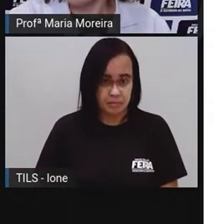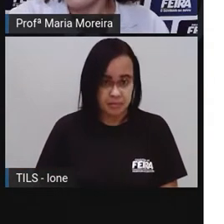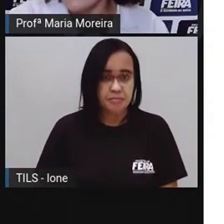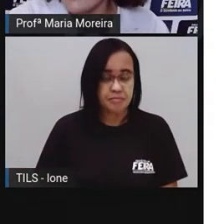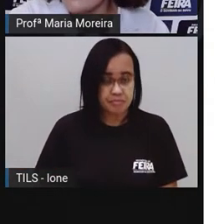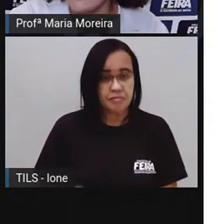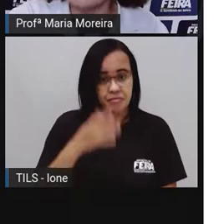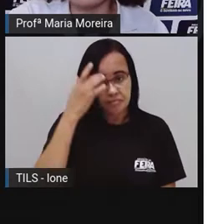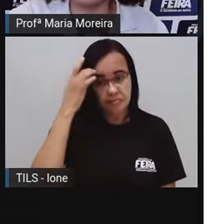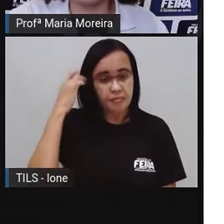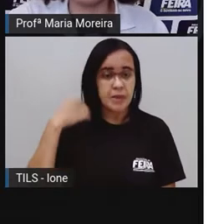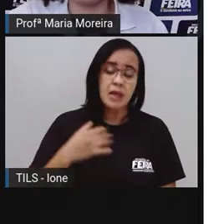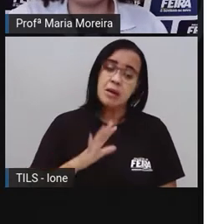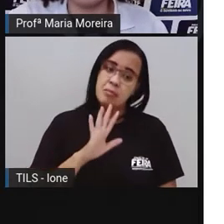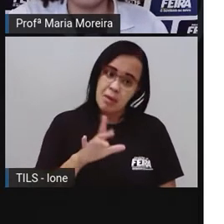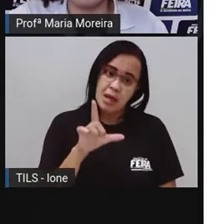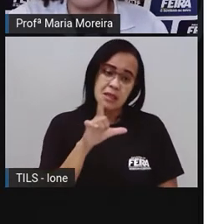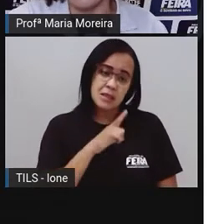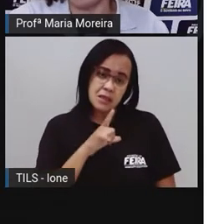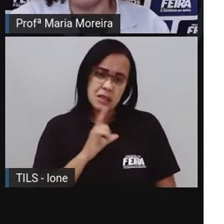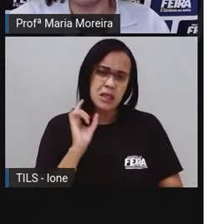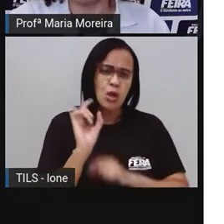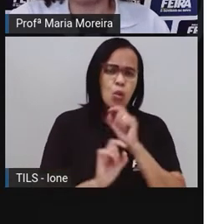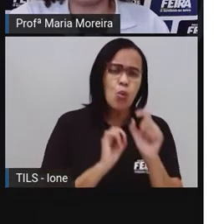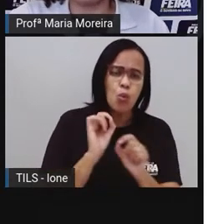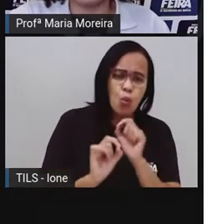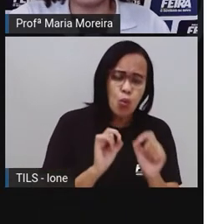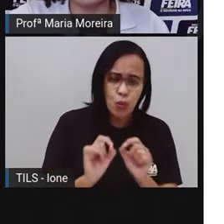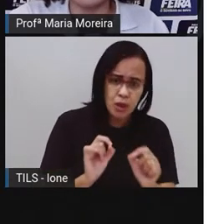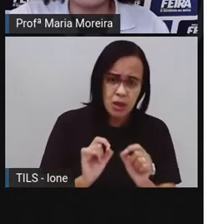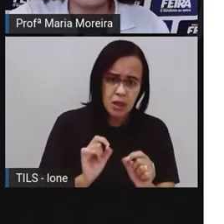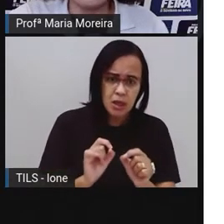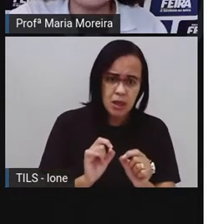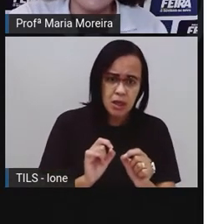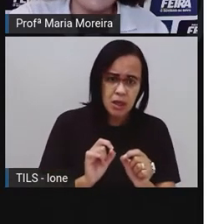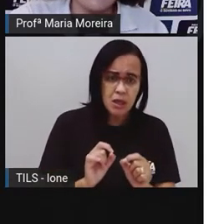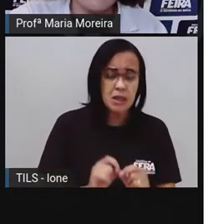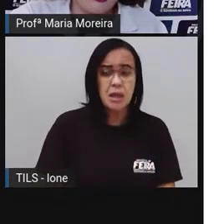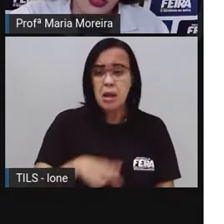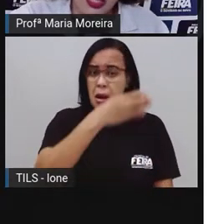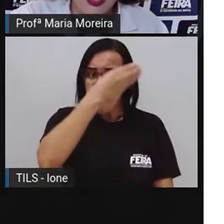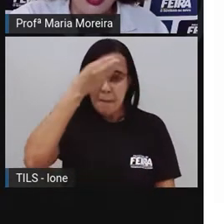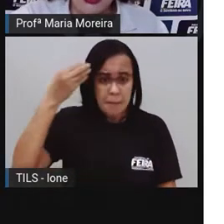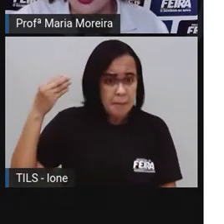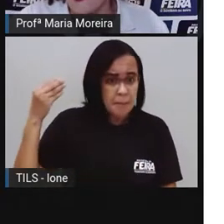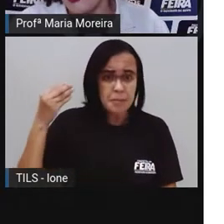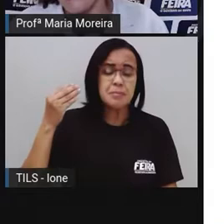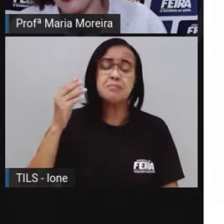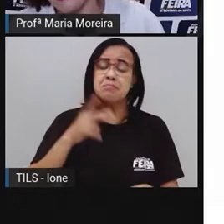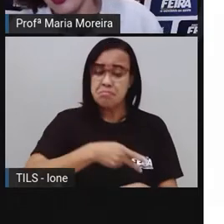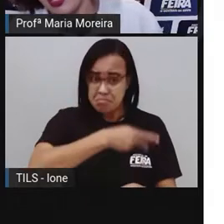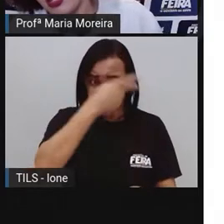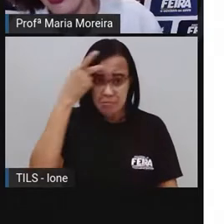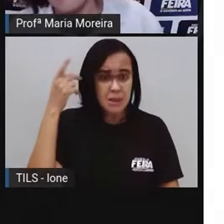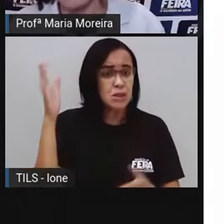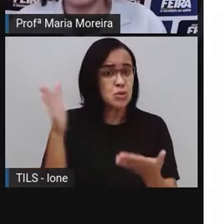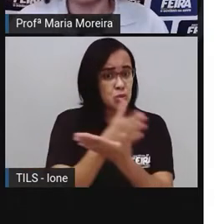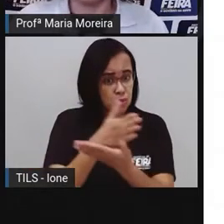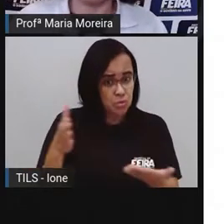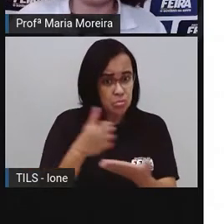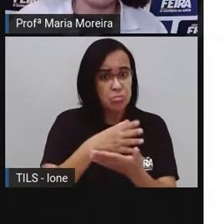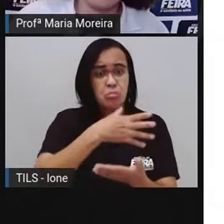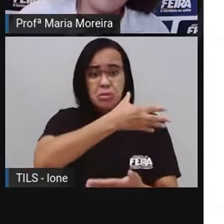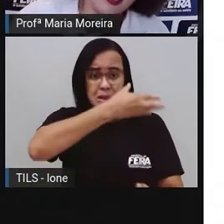Bom, mas existe um tipo de poluição que as pessoas sempre se esquecem de cuidar. A gente geralmente fala do lixo,